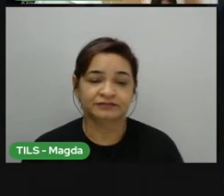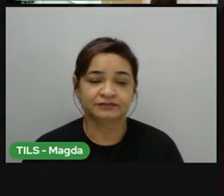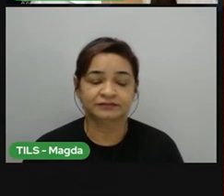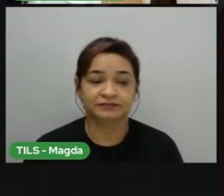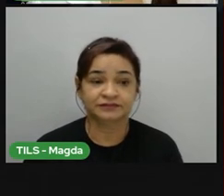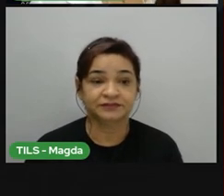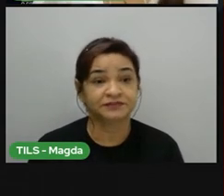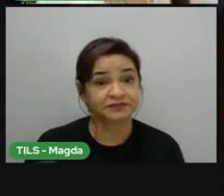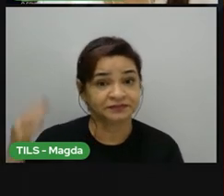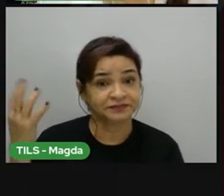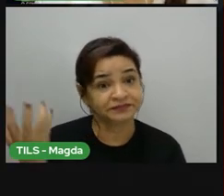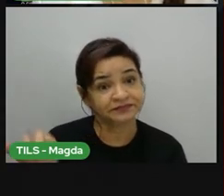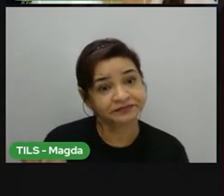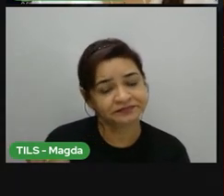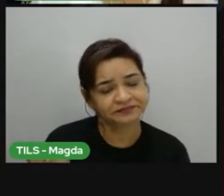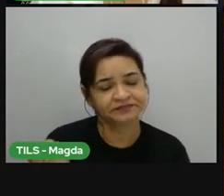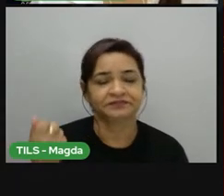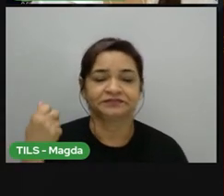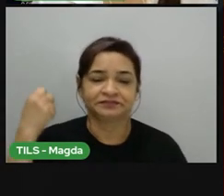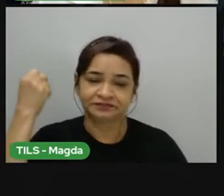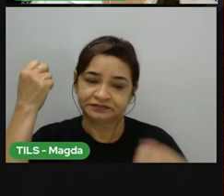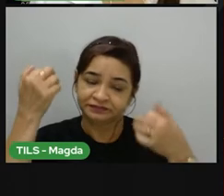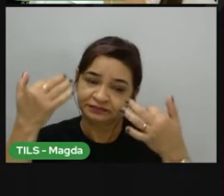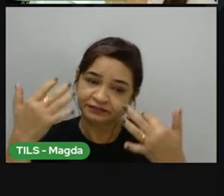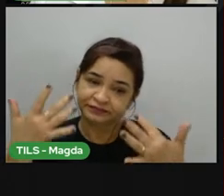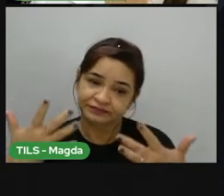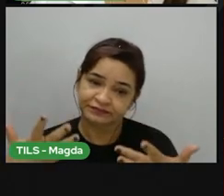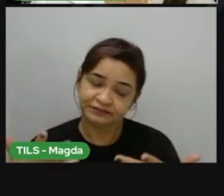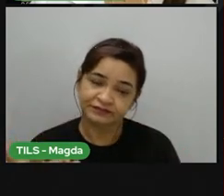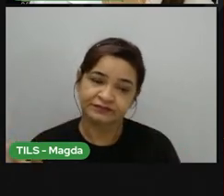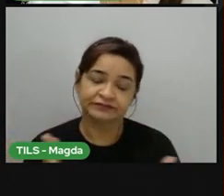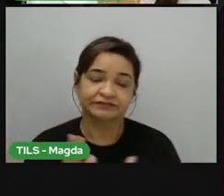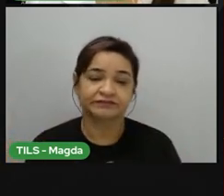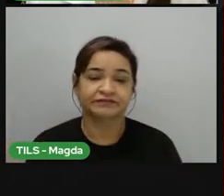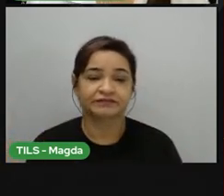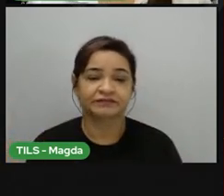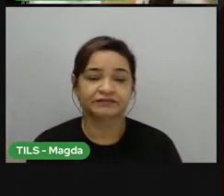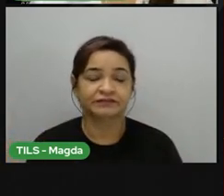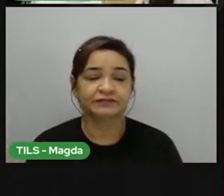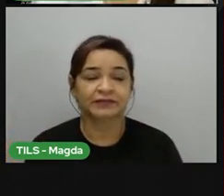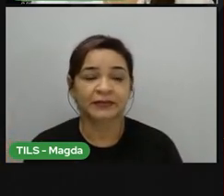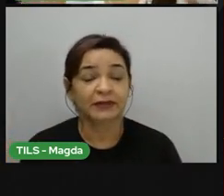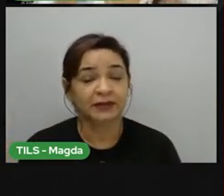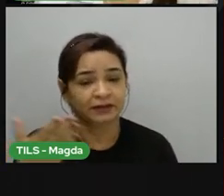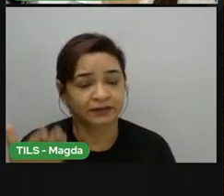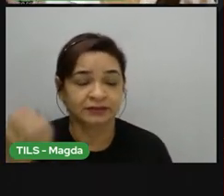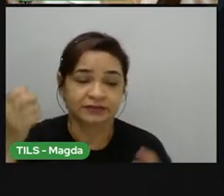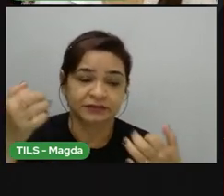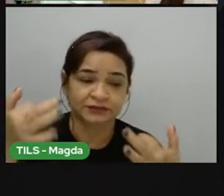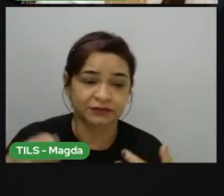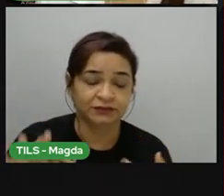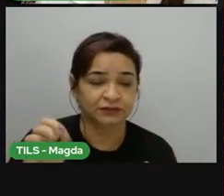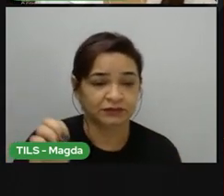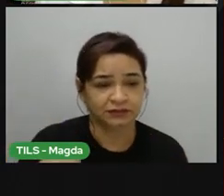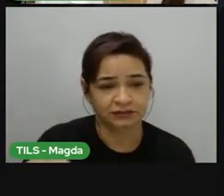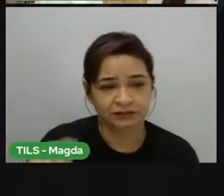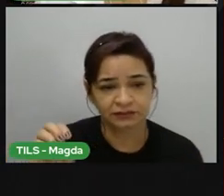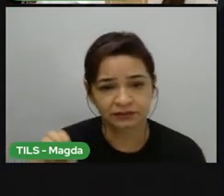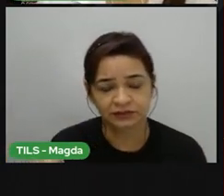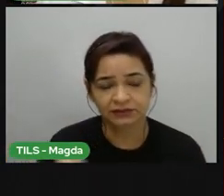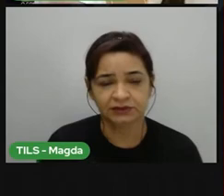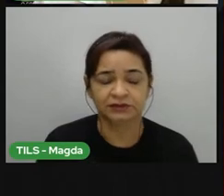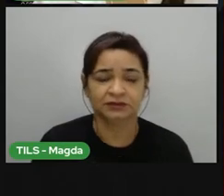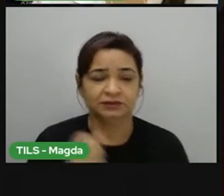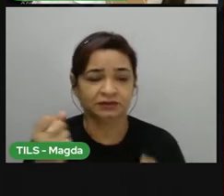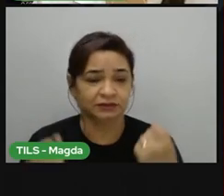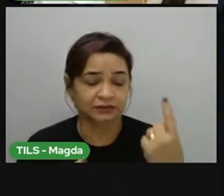Então, a gente já falou bastante sobre o clima, a gente já falou um pouquinho sobre o tempo também, né? A gente já sabe basicamente o que é o